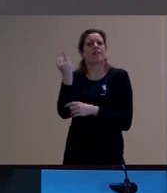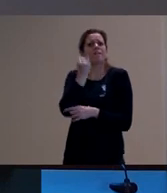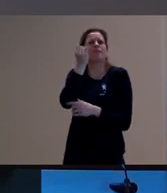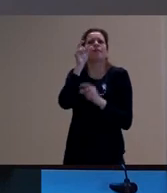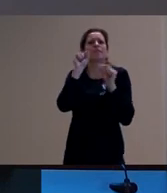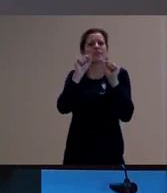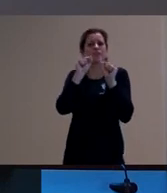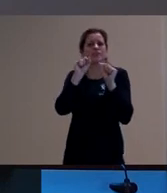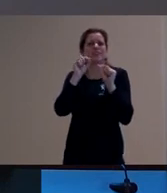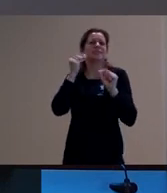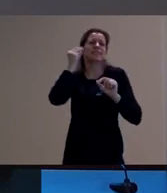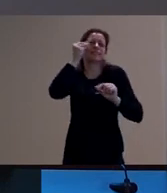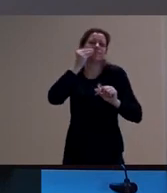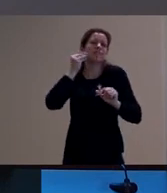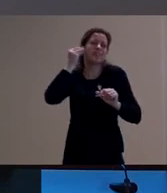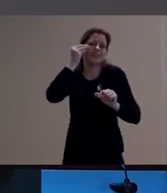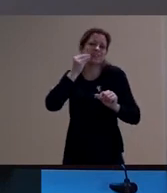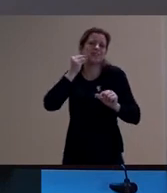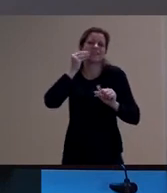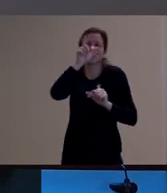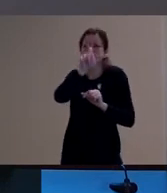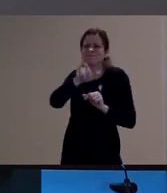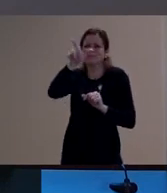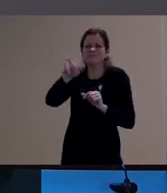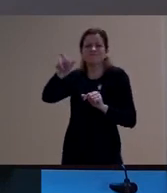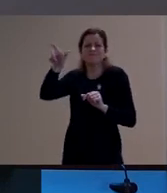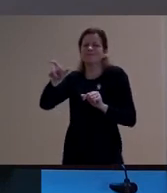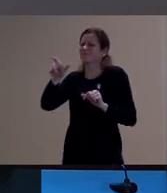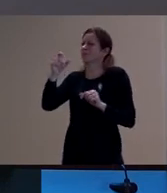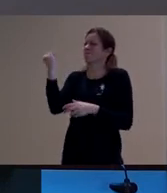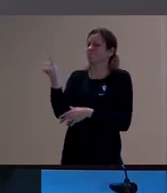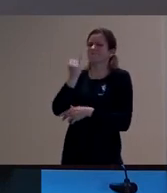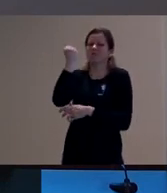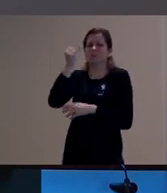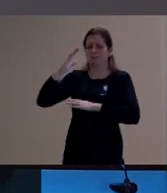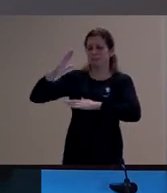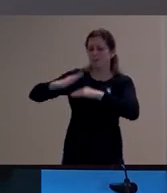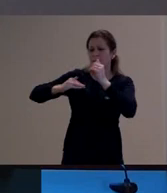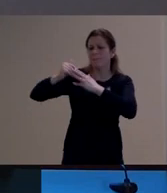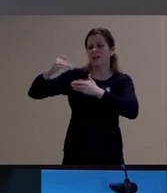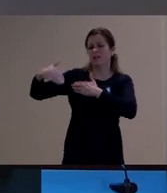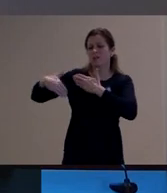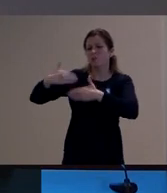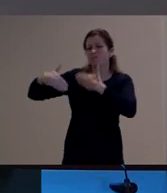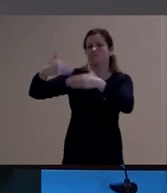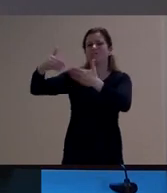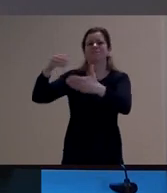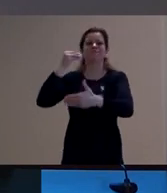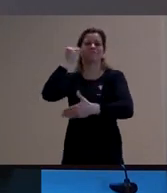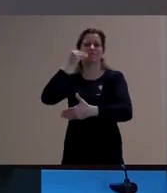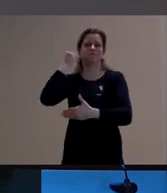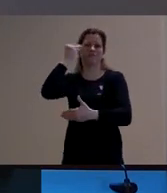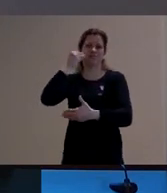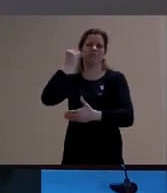para a constituição do sujeito mostra também a importância desse processo de formação que